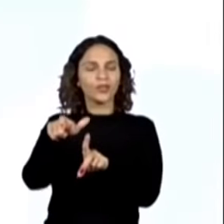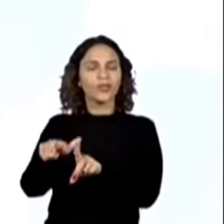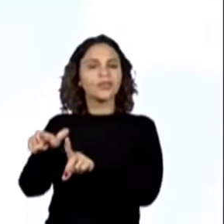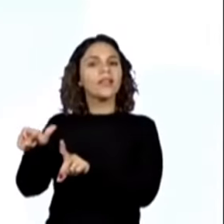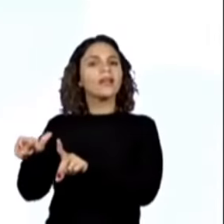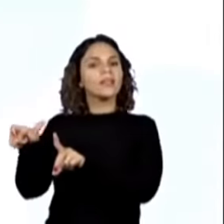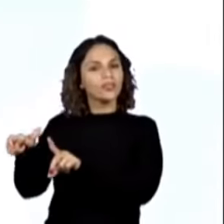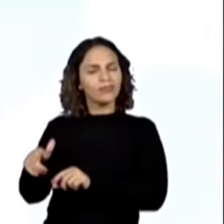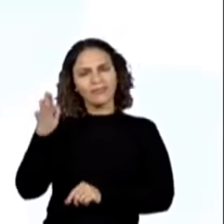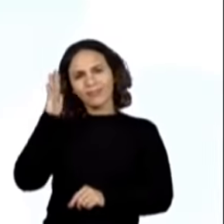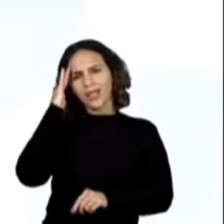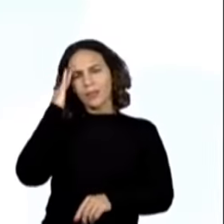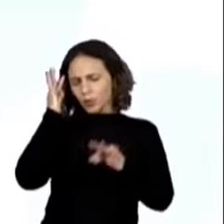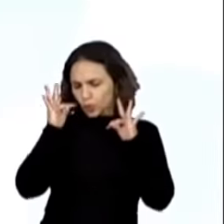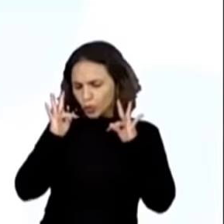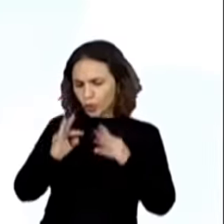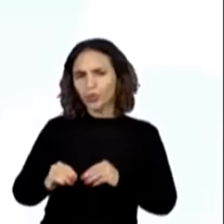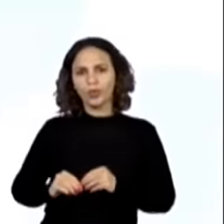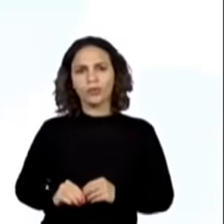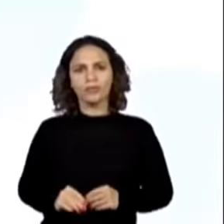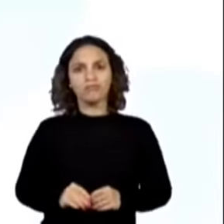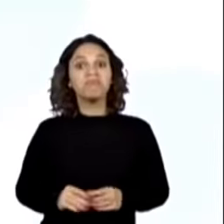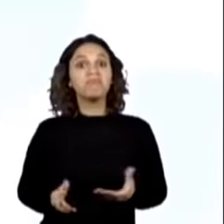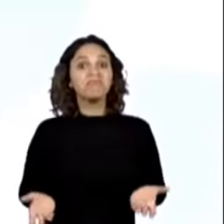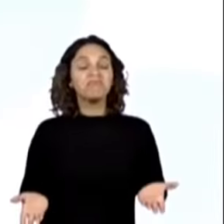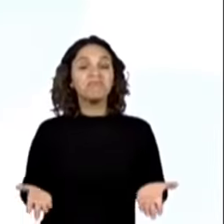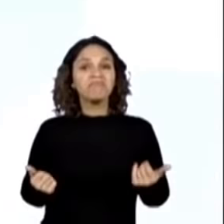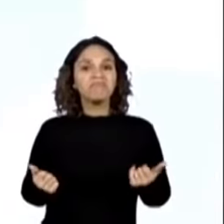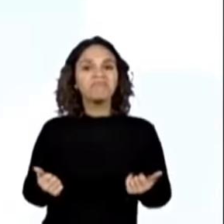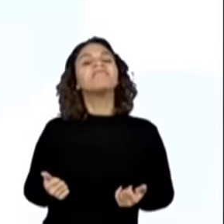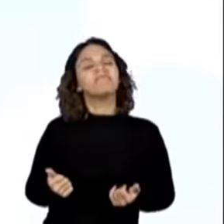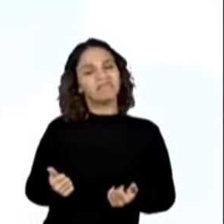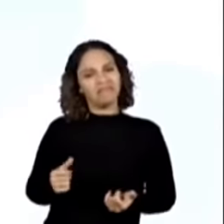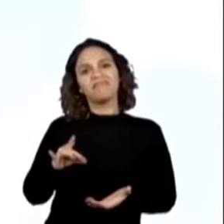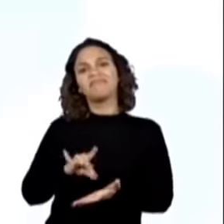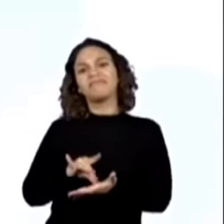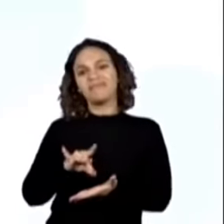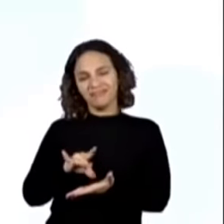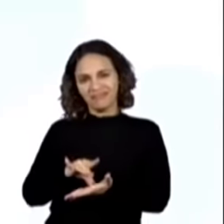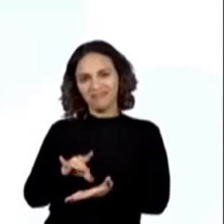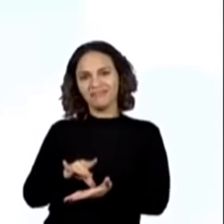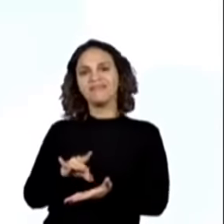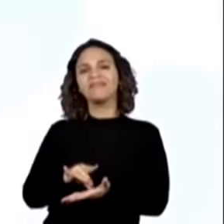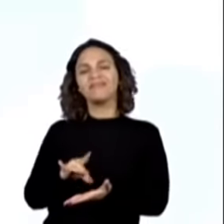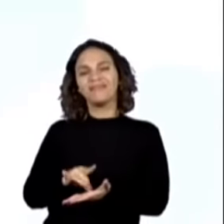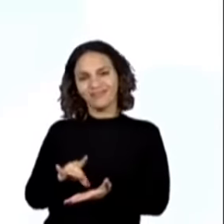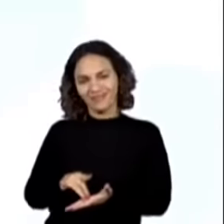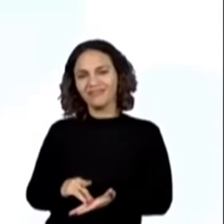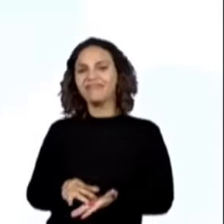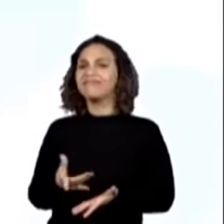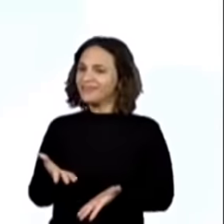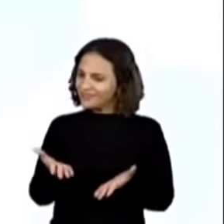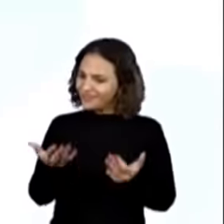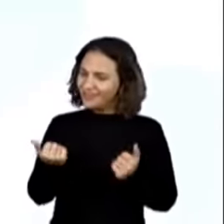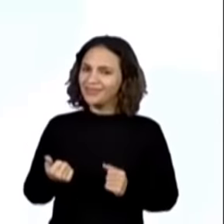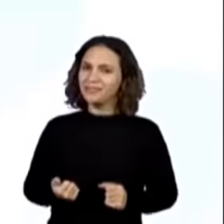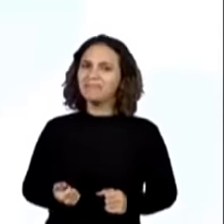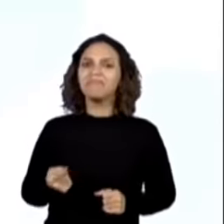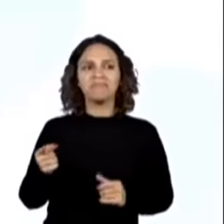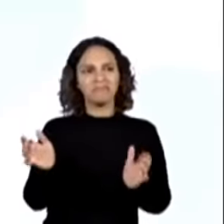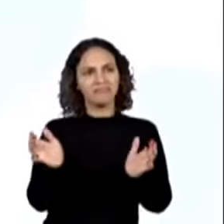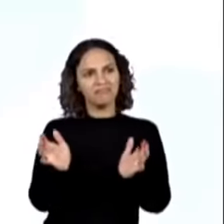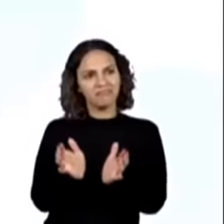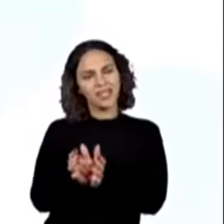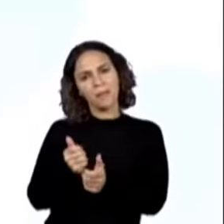tudo. E aí? Verdadeira, Escola Victor Oliva. Estamos juntos e a galera